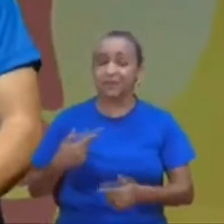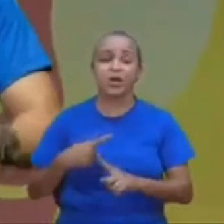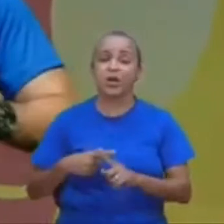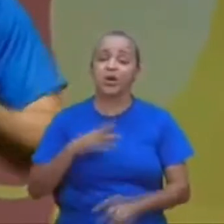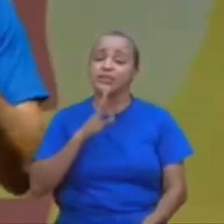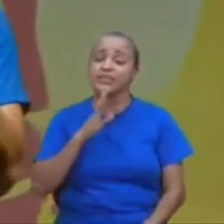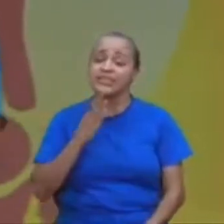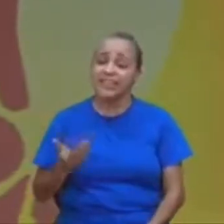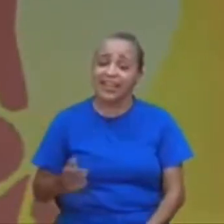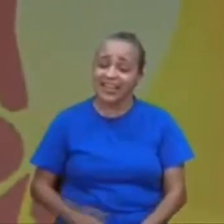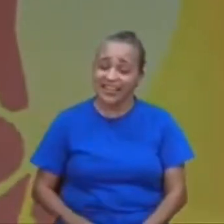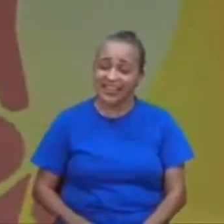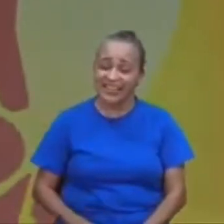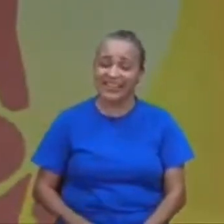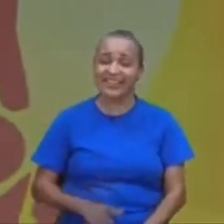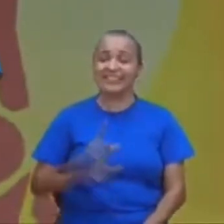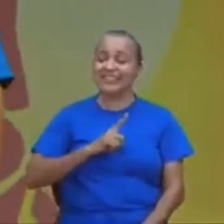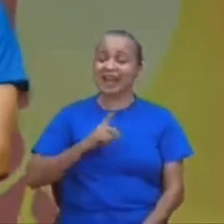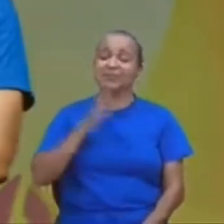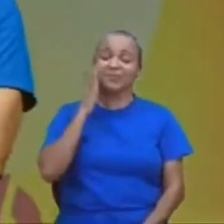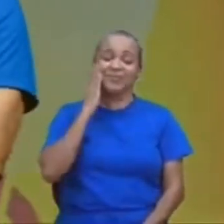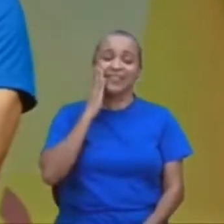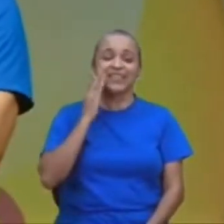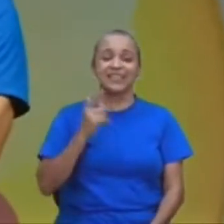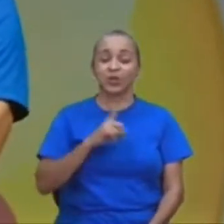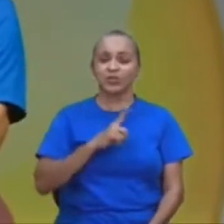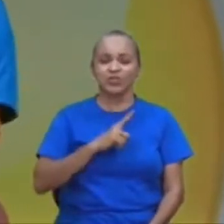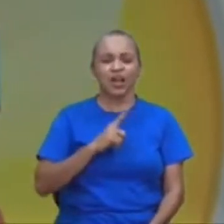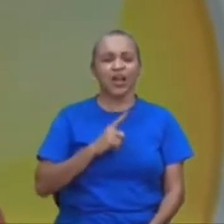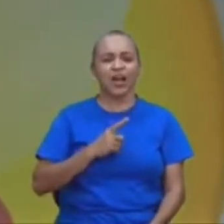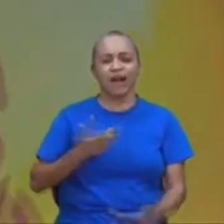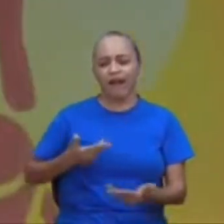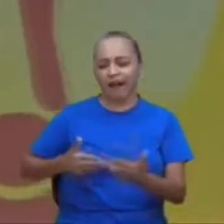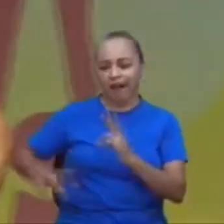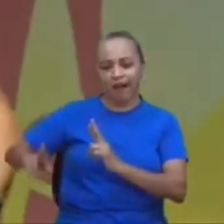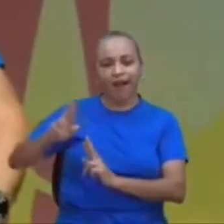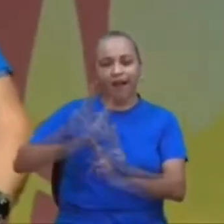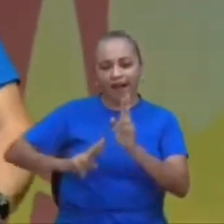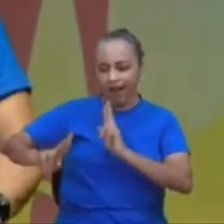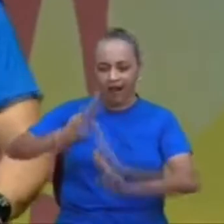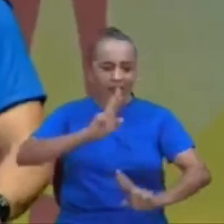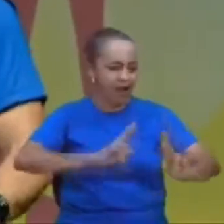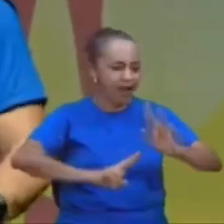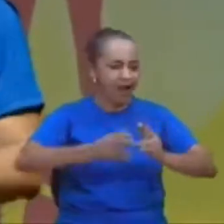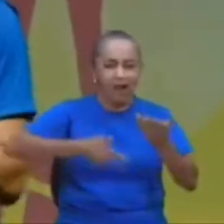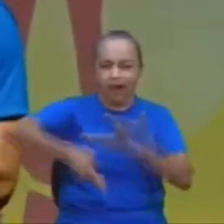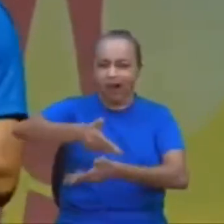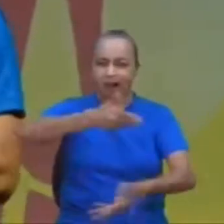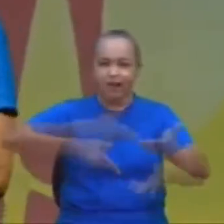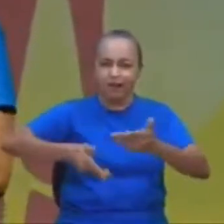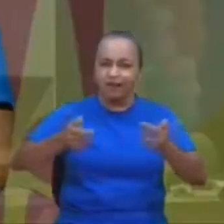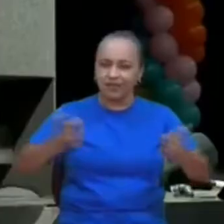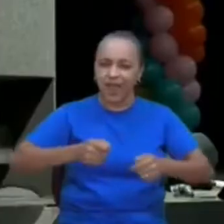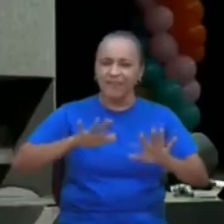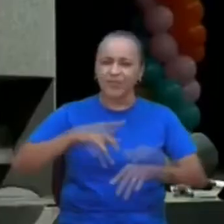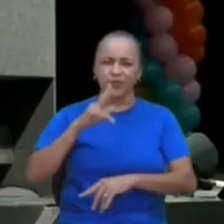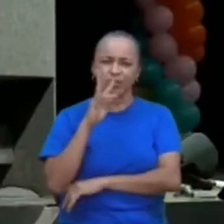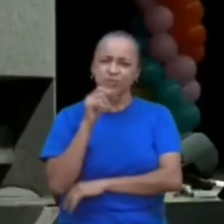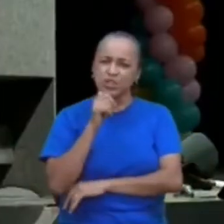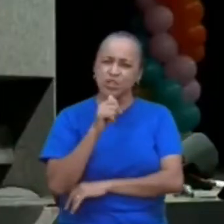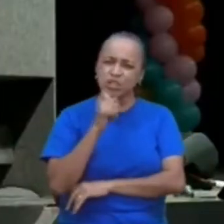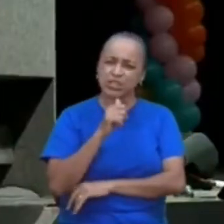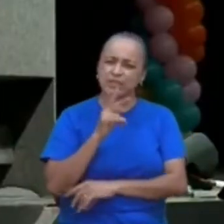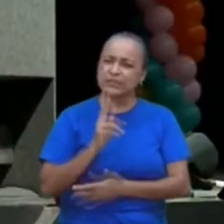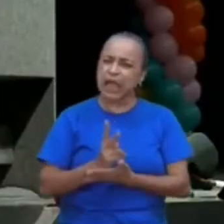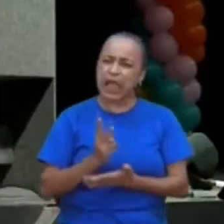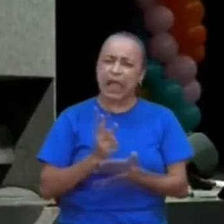ela tinha o time certo, então sabe gente, vocês precisam sair dessa caixinha, eu vejo meninas, sabe,